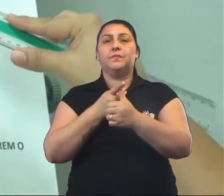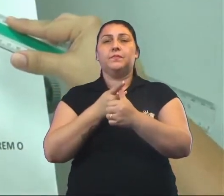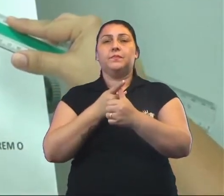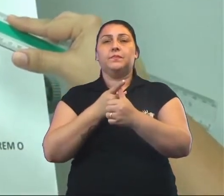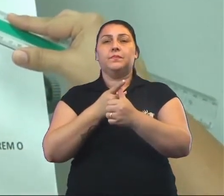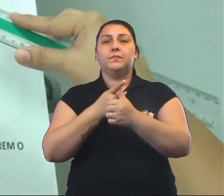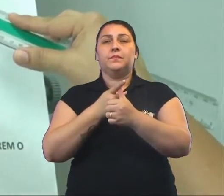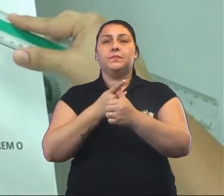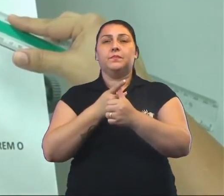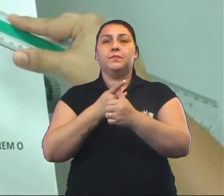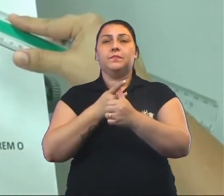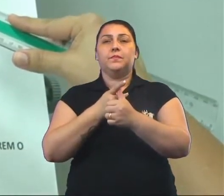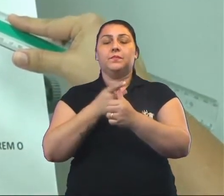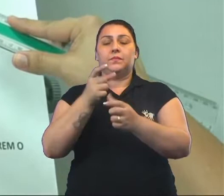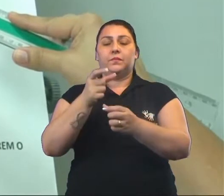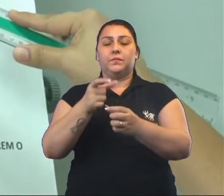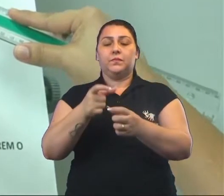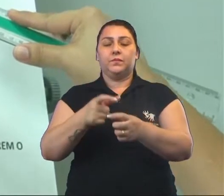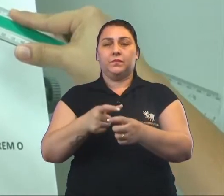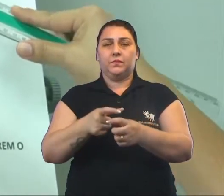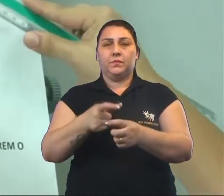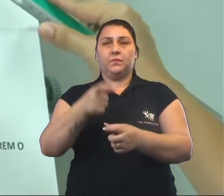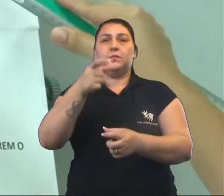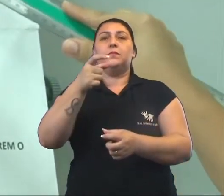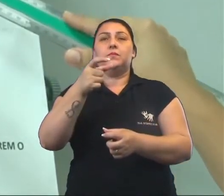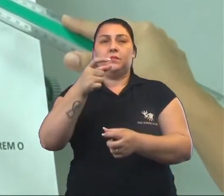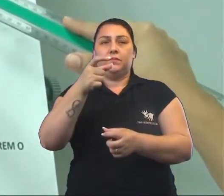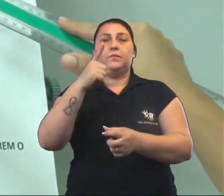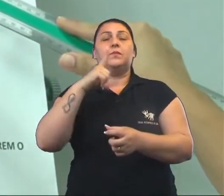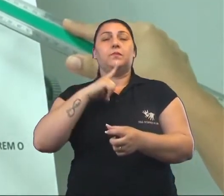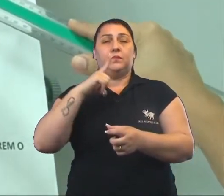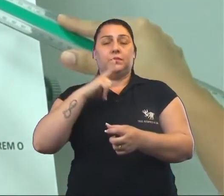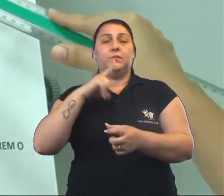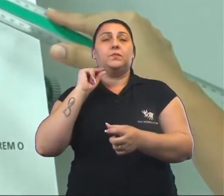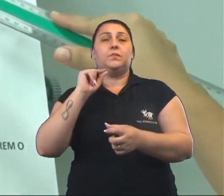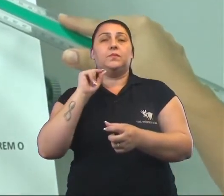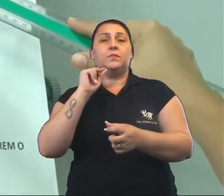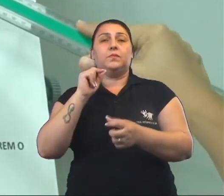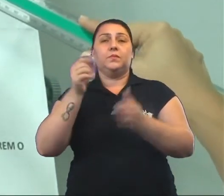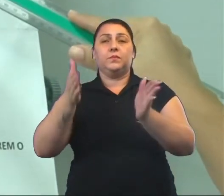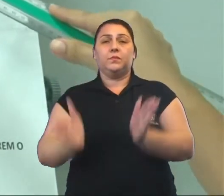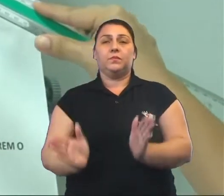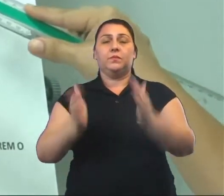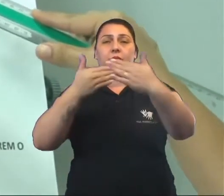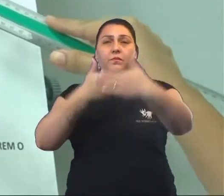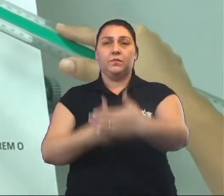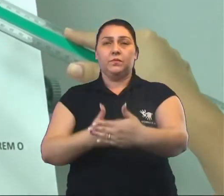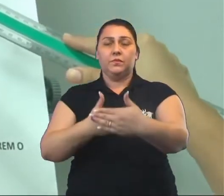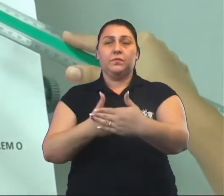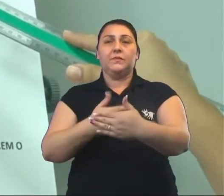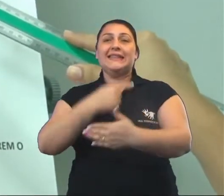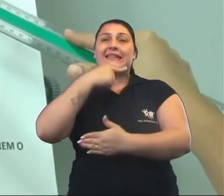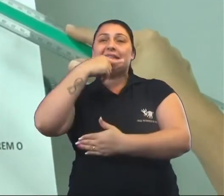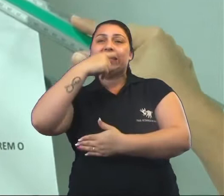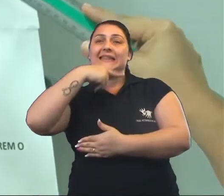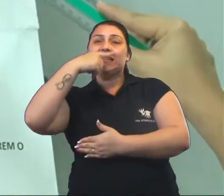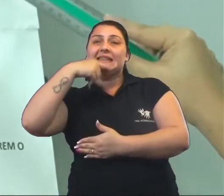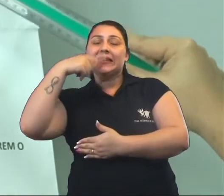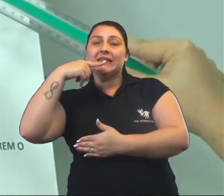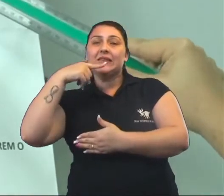uma garrafa. Tudo bem? Ao lado da garrafa, nós temos aqui uma caixa de creme dental.